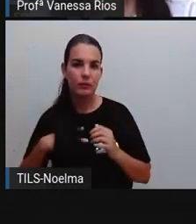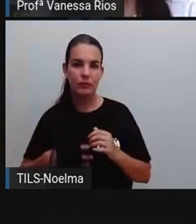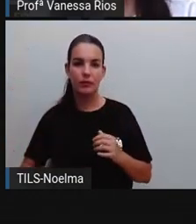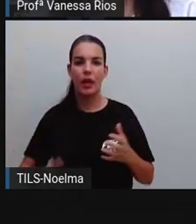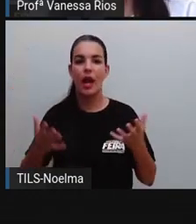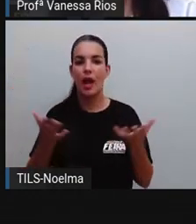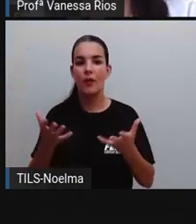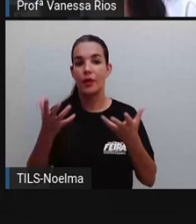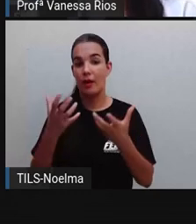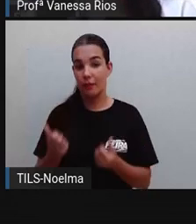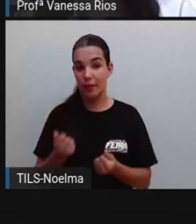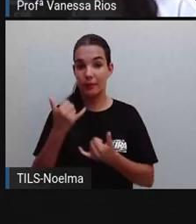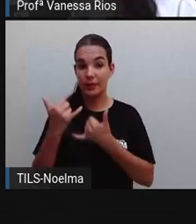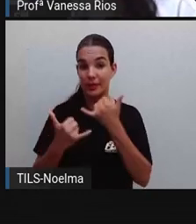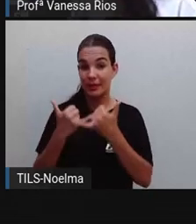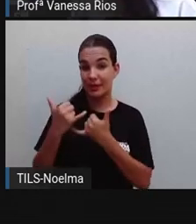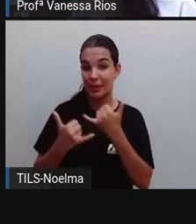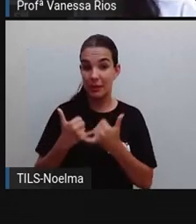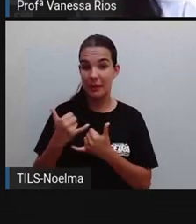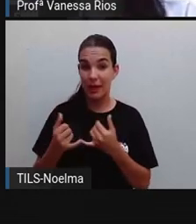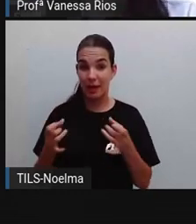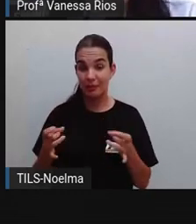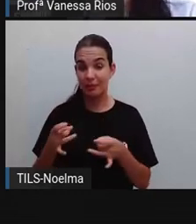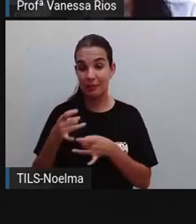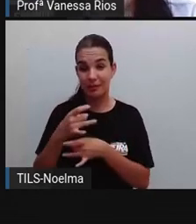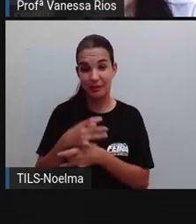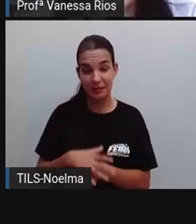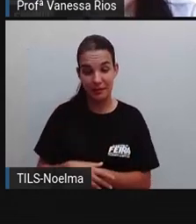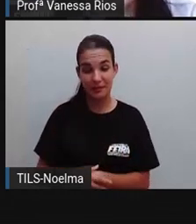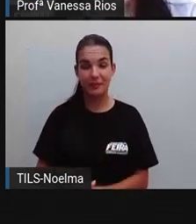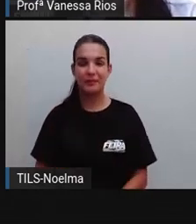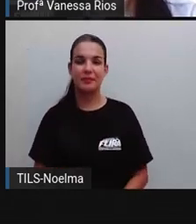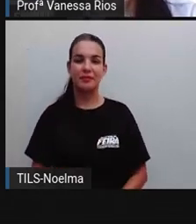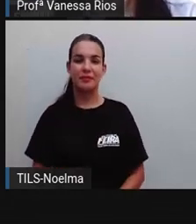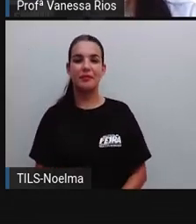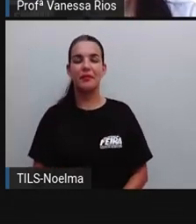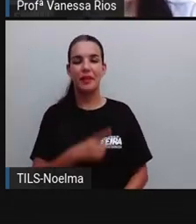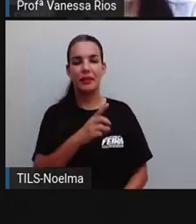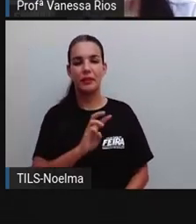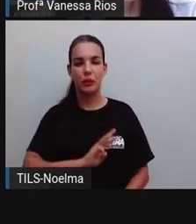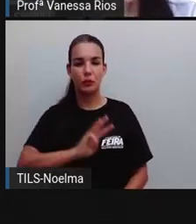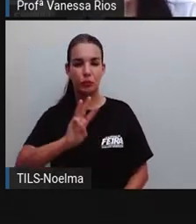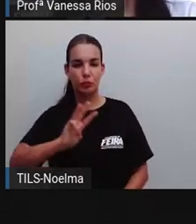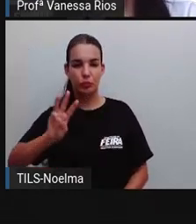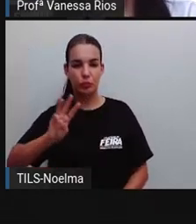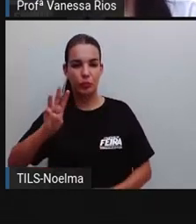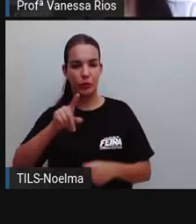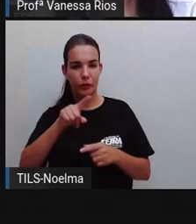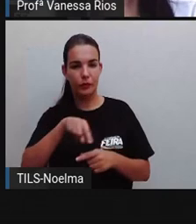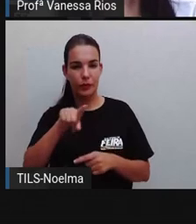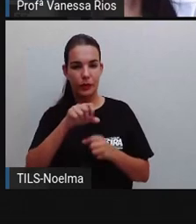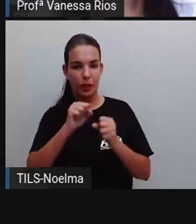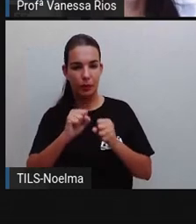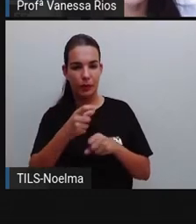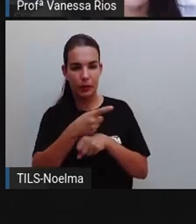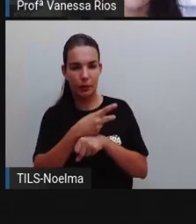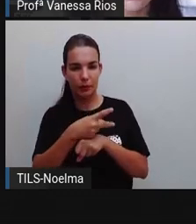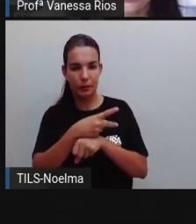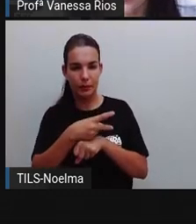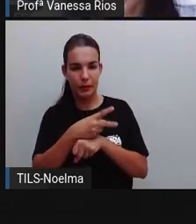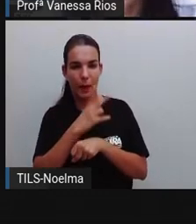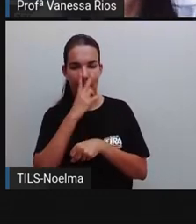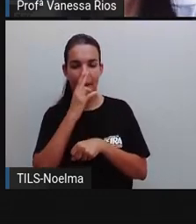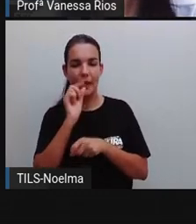E aí a Pró colocou para finalizarmos, né? Um joguinho no World Wall. É um joguinho que parece aí com o